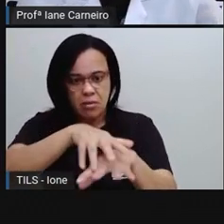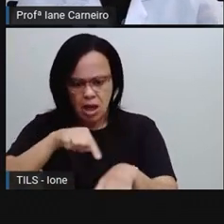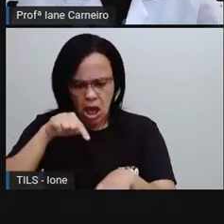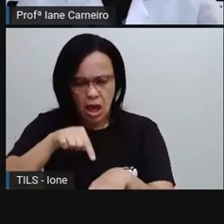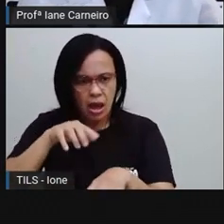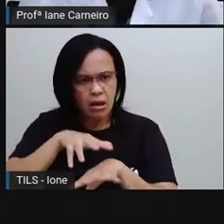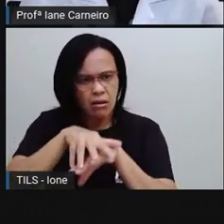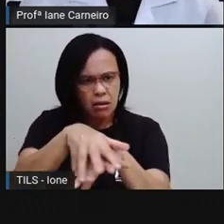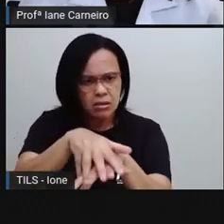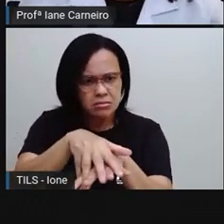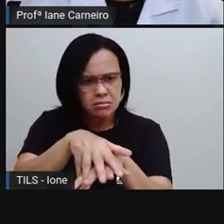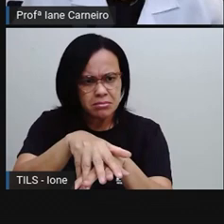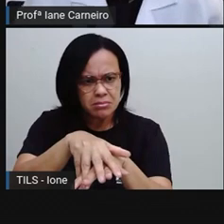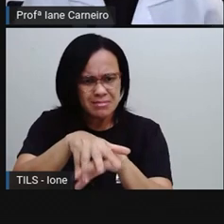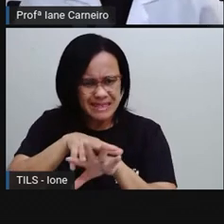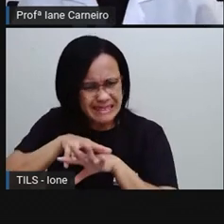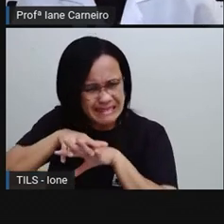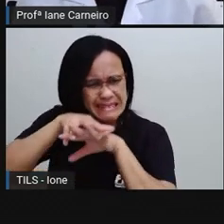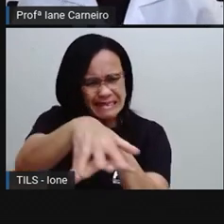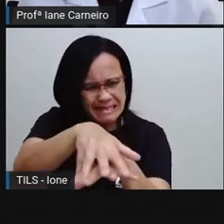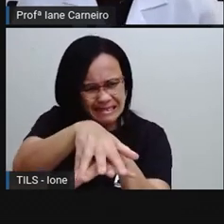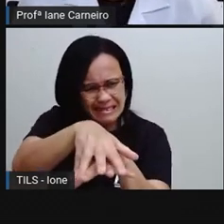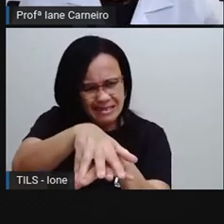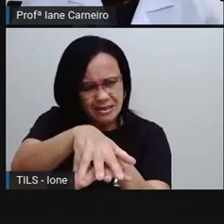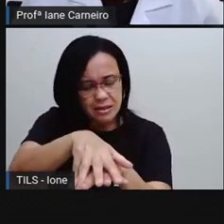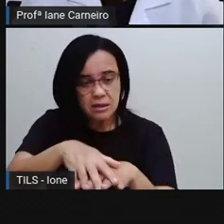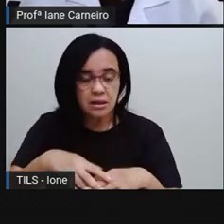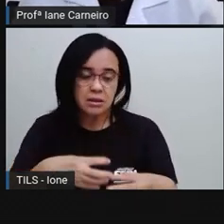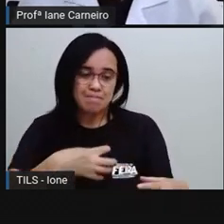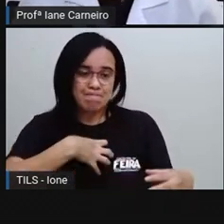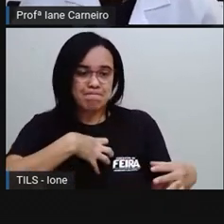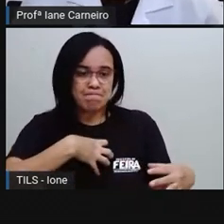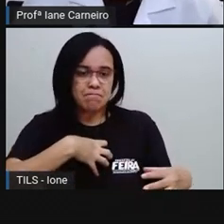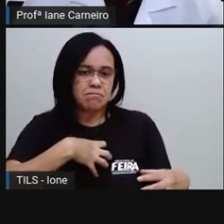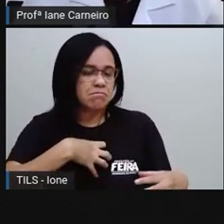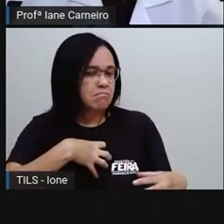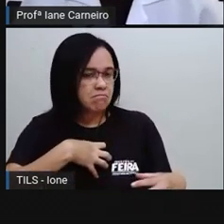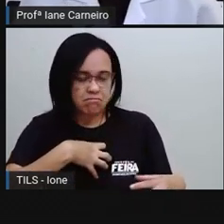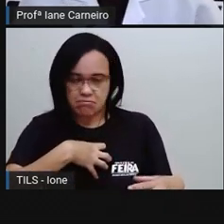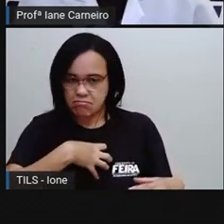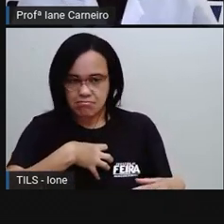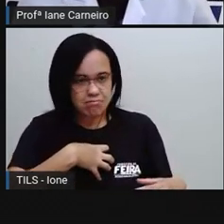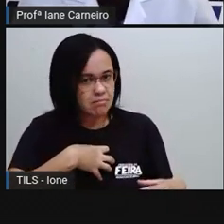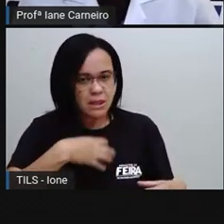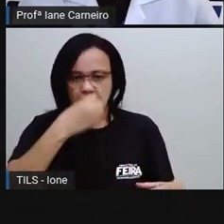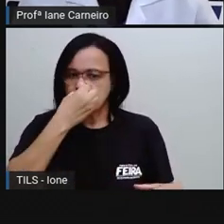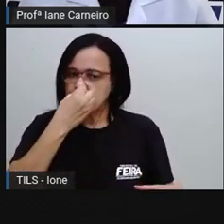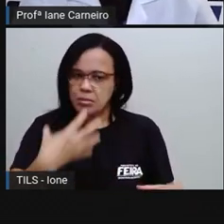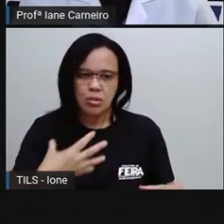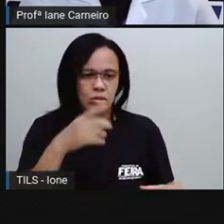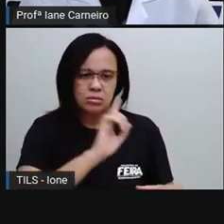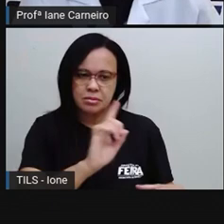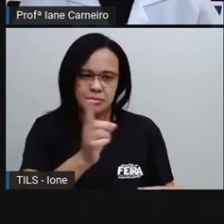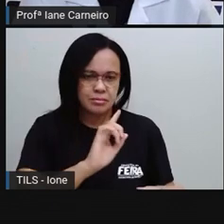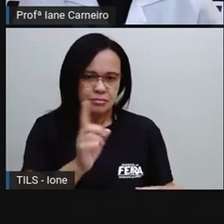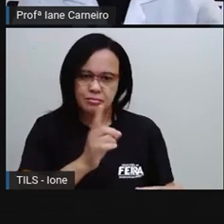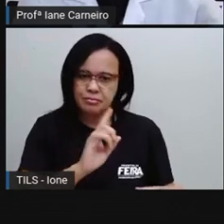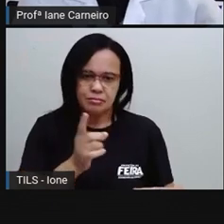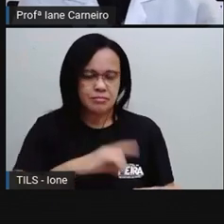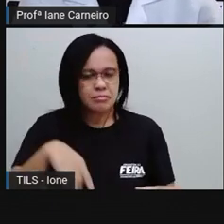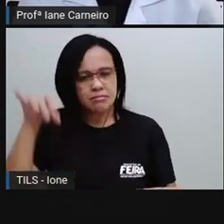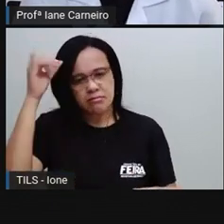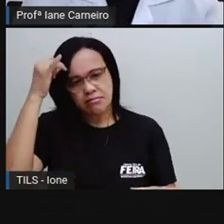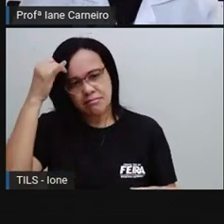calma quando a gente está com raiva. Buscar agir. Porque não é fácil não, viu? Não é fácil não. A Pró fala, porque a Pró também